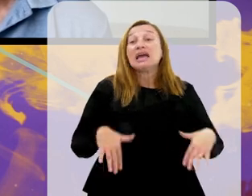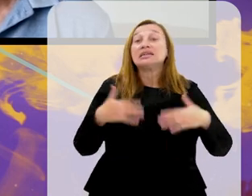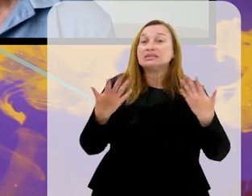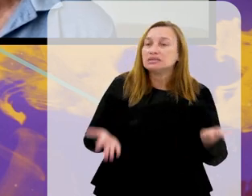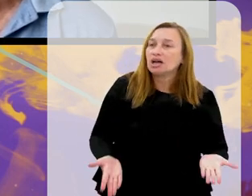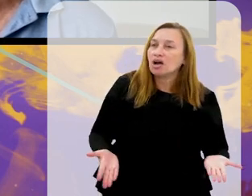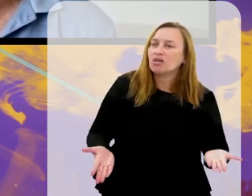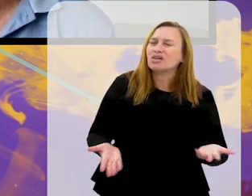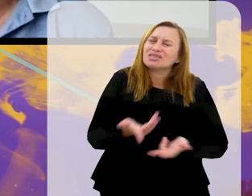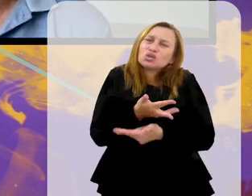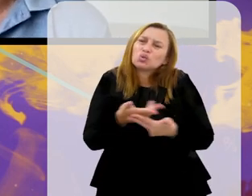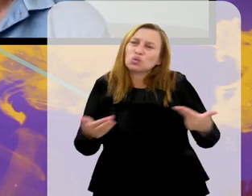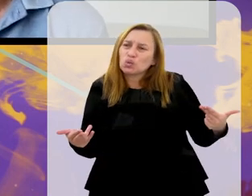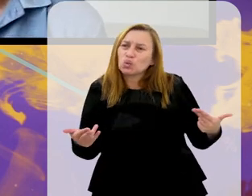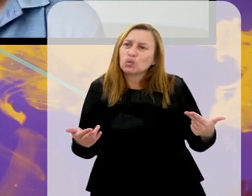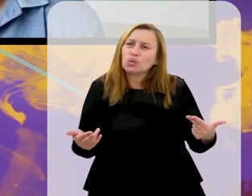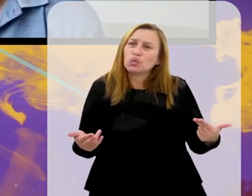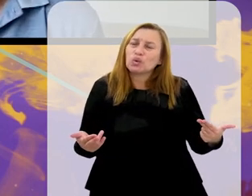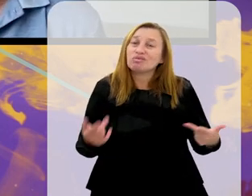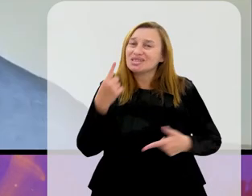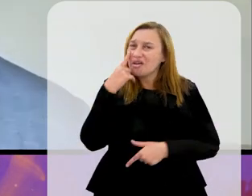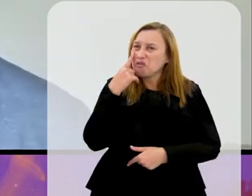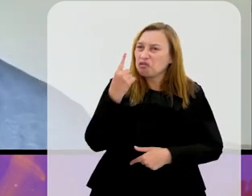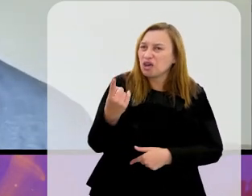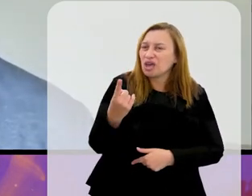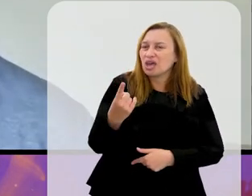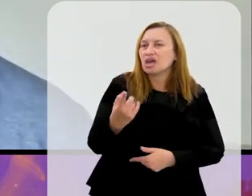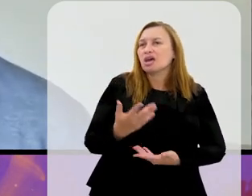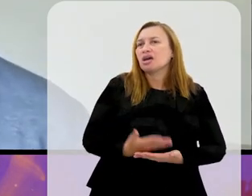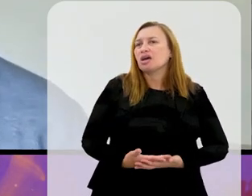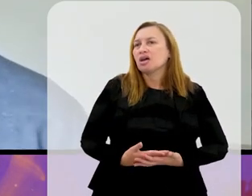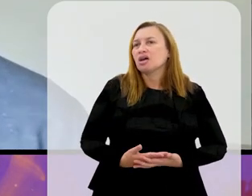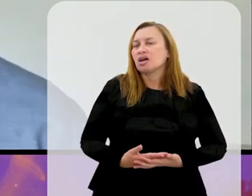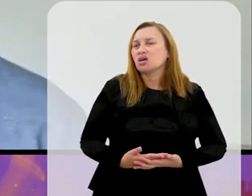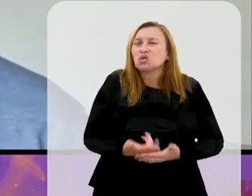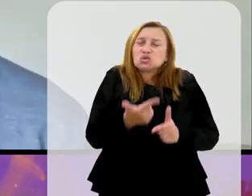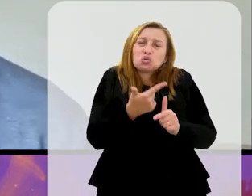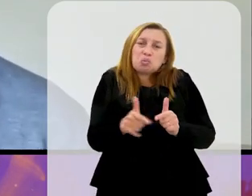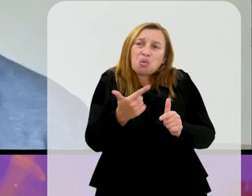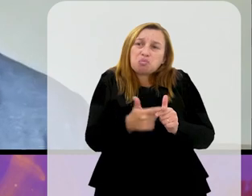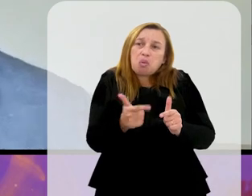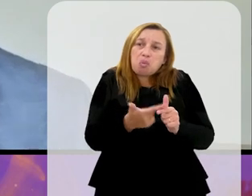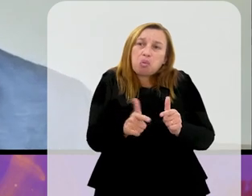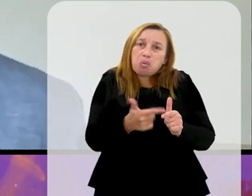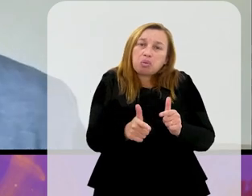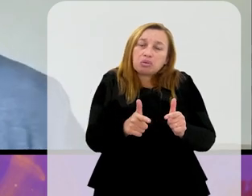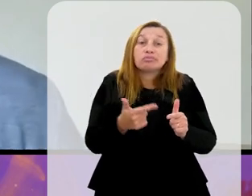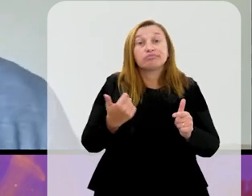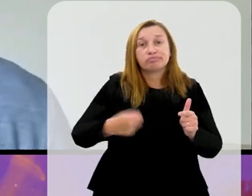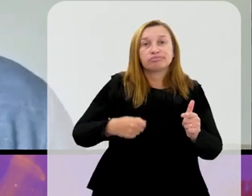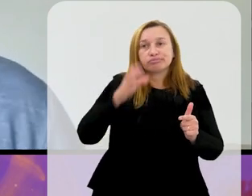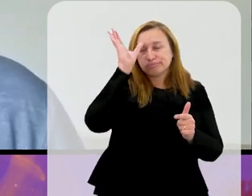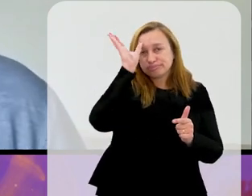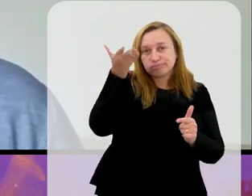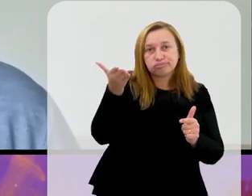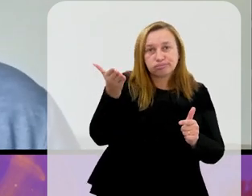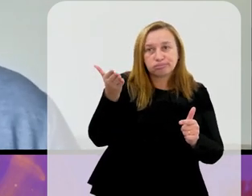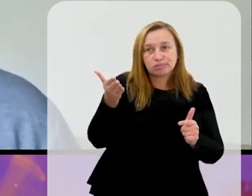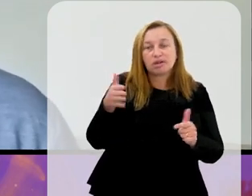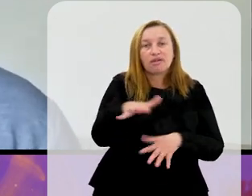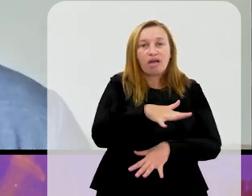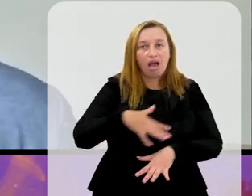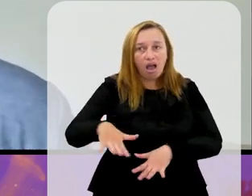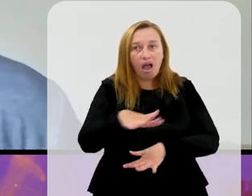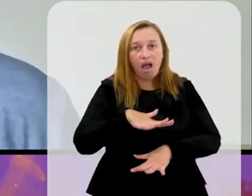Então, essas coisas são... Você veja como se avolumam os problemas para serem resolvidos no